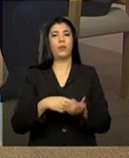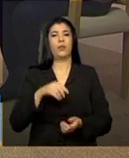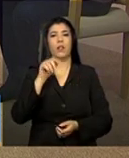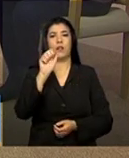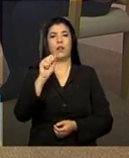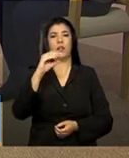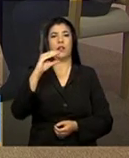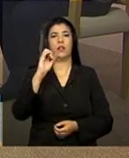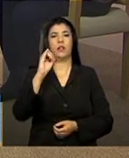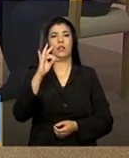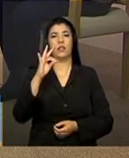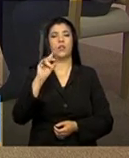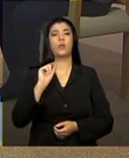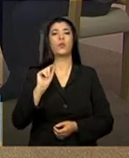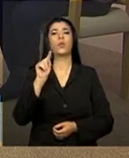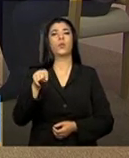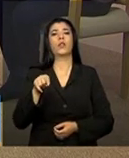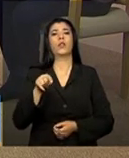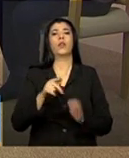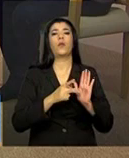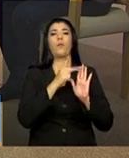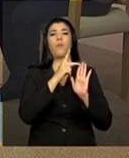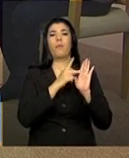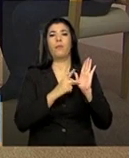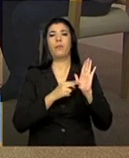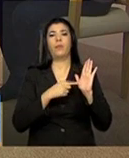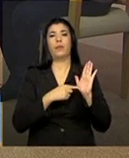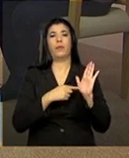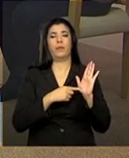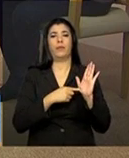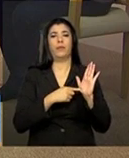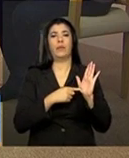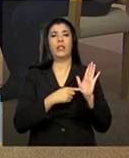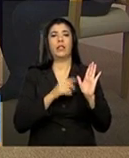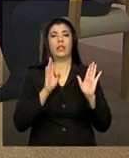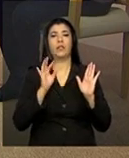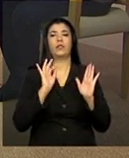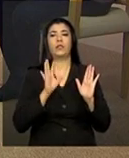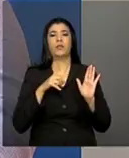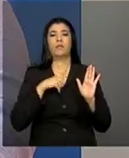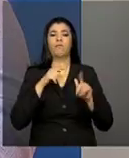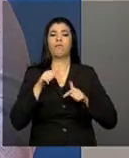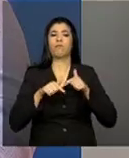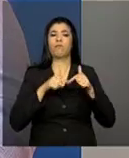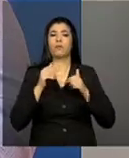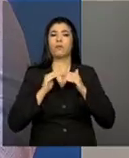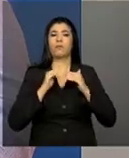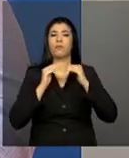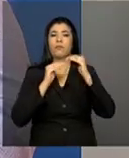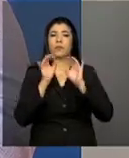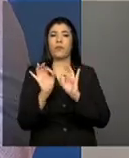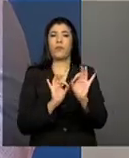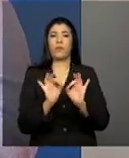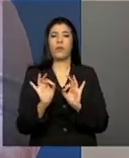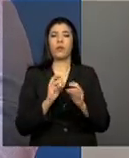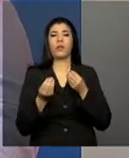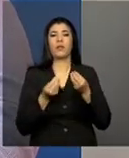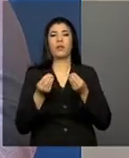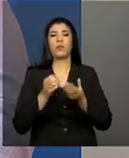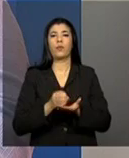essa instituição do prontuário e fomos trabalhando nessa direção da oferta.